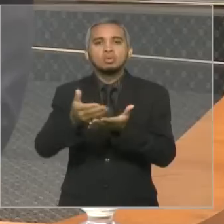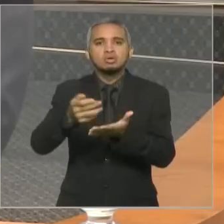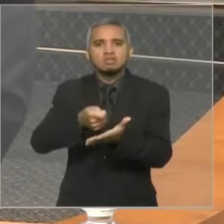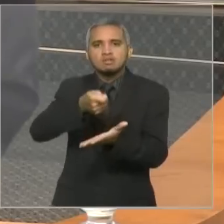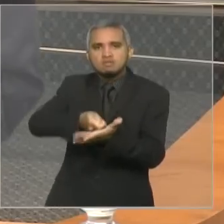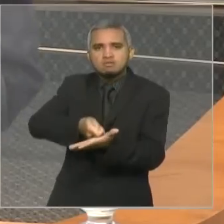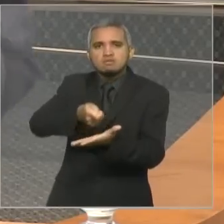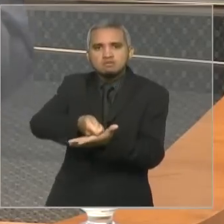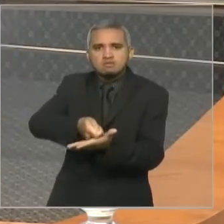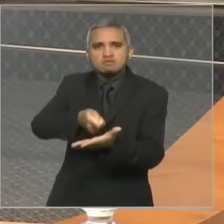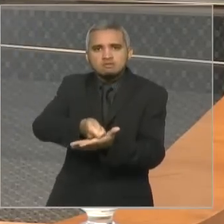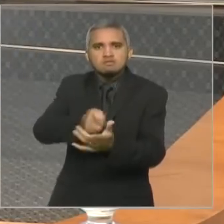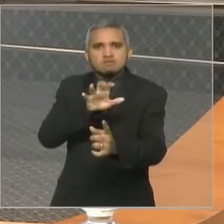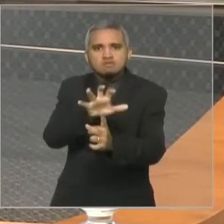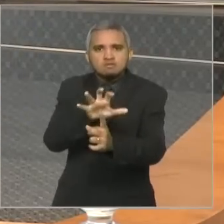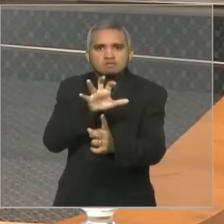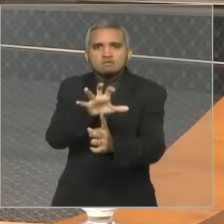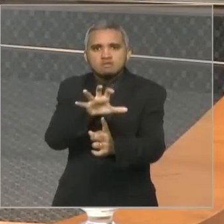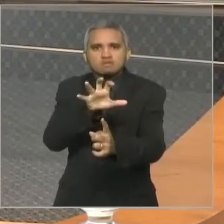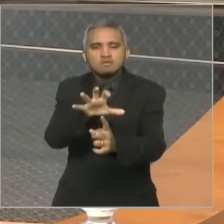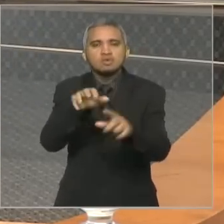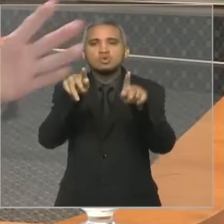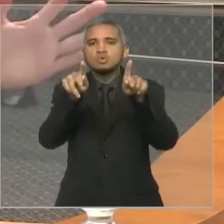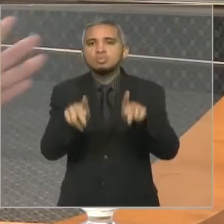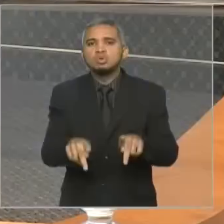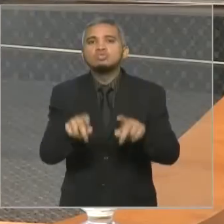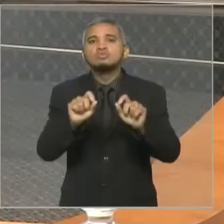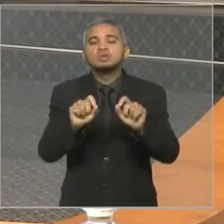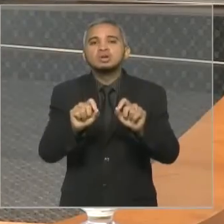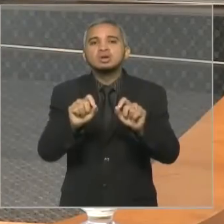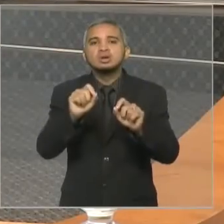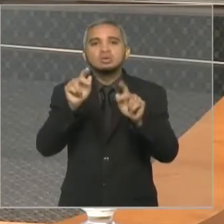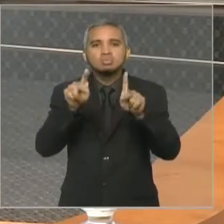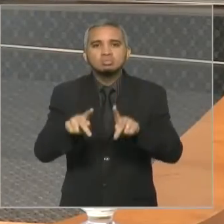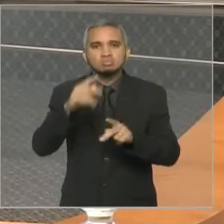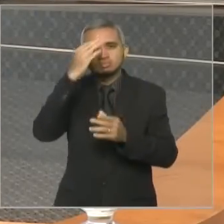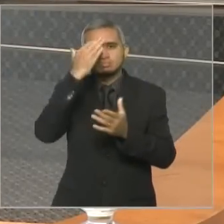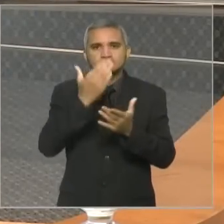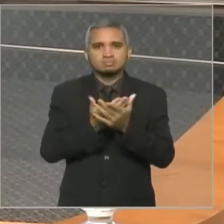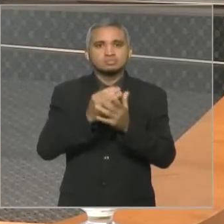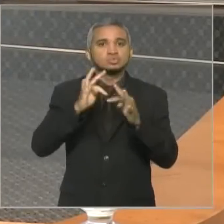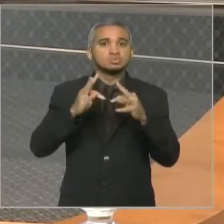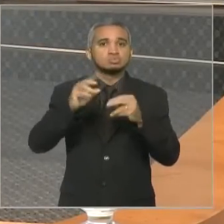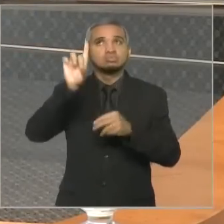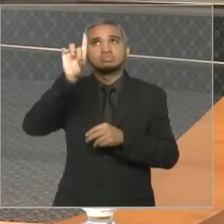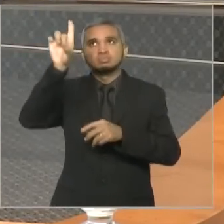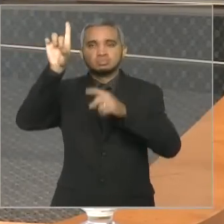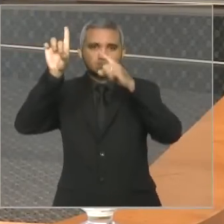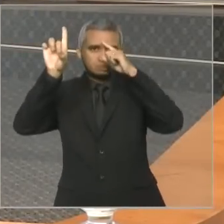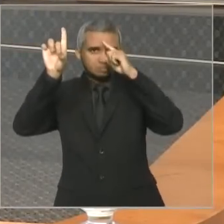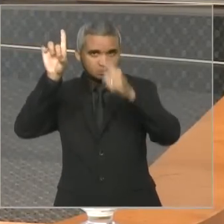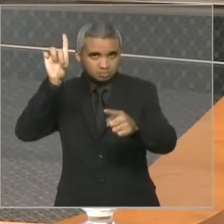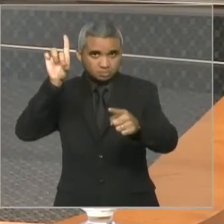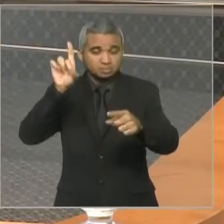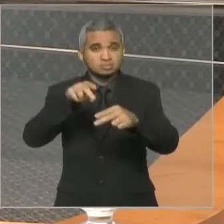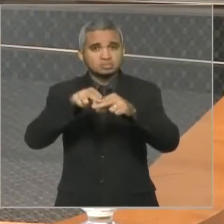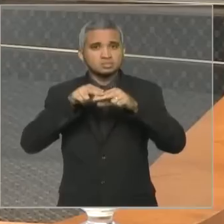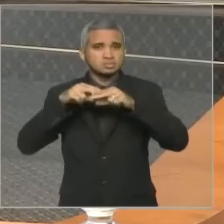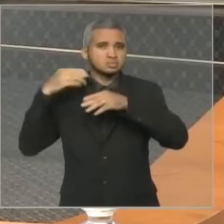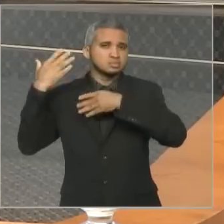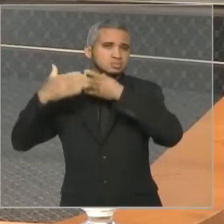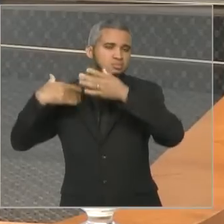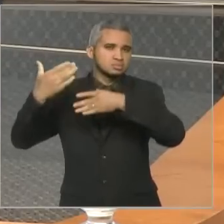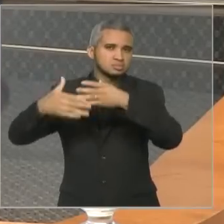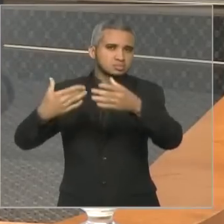religiosidade, sem se rebelar. Mas veio o iluminismo, veio o renascimento, veio todos esses procedimentos que